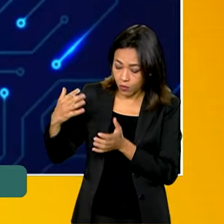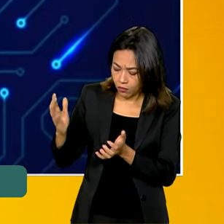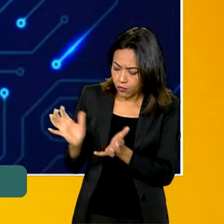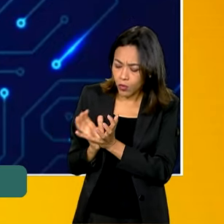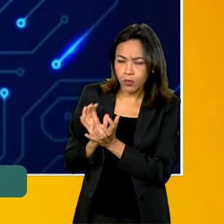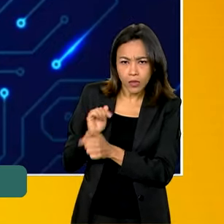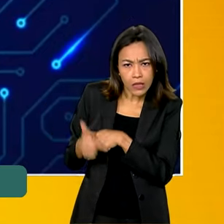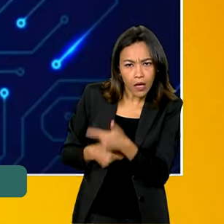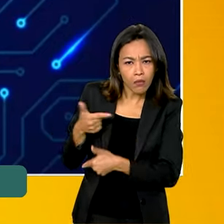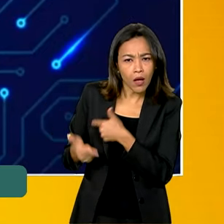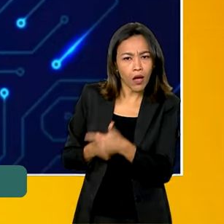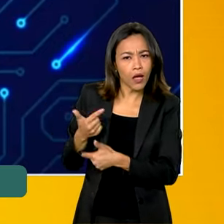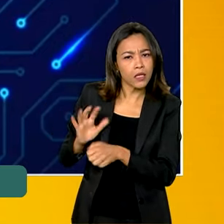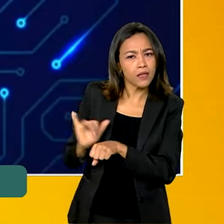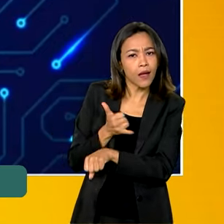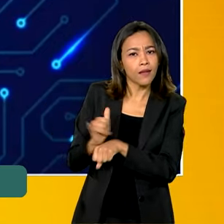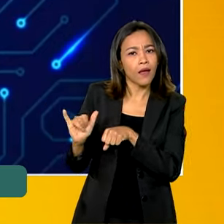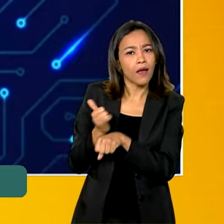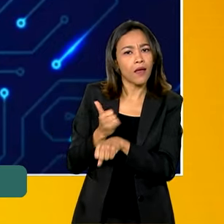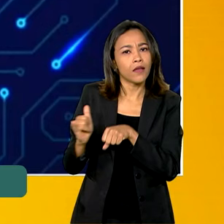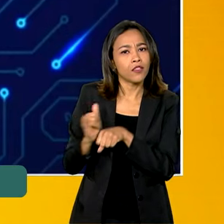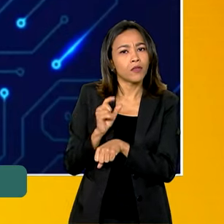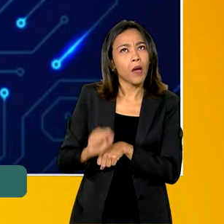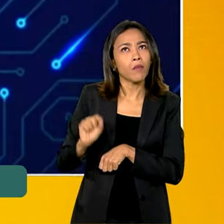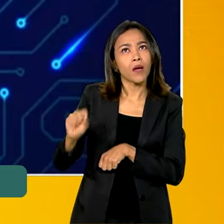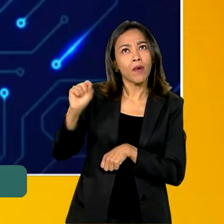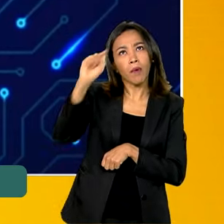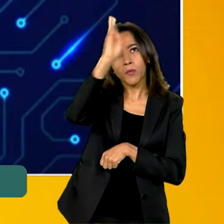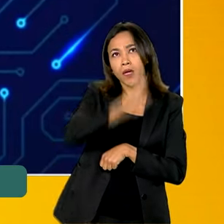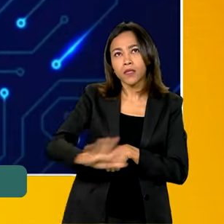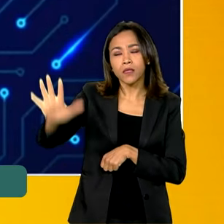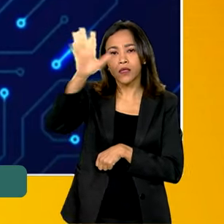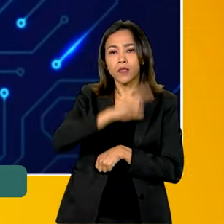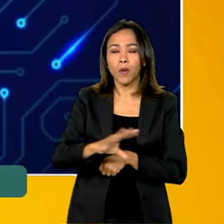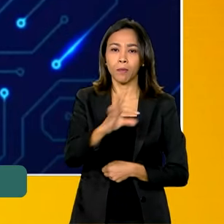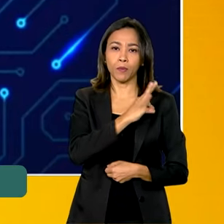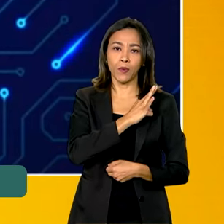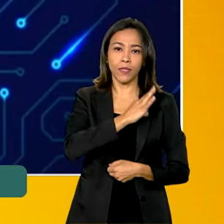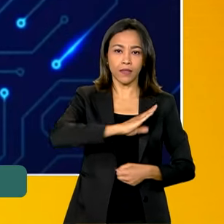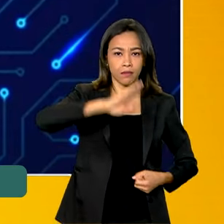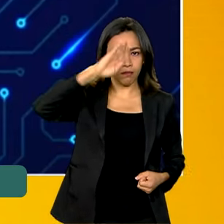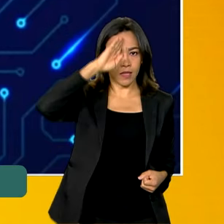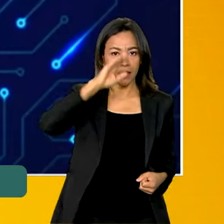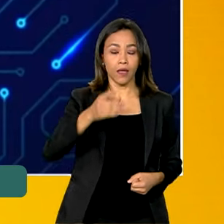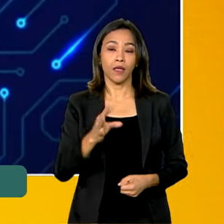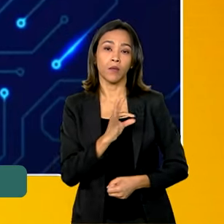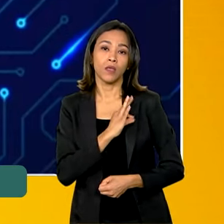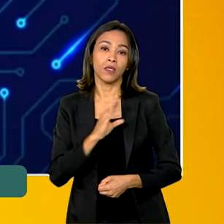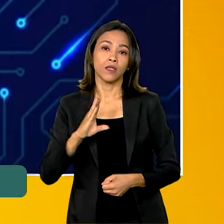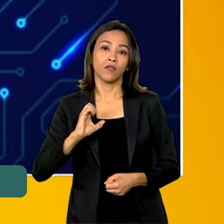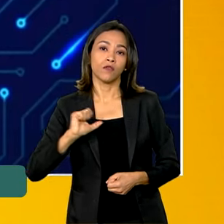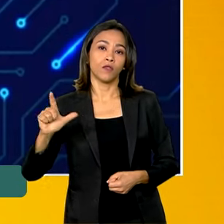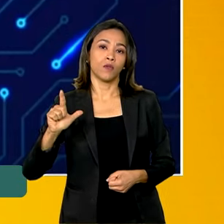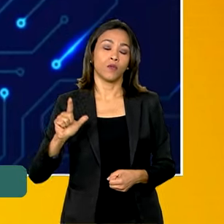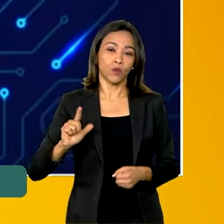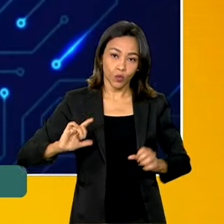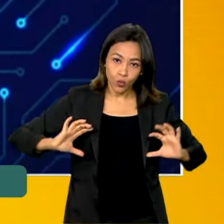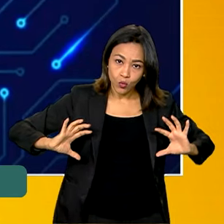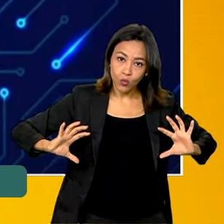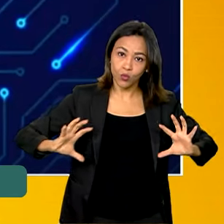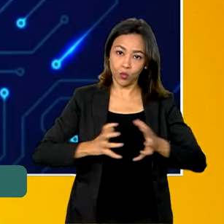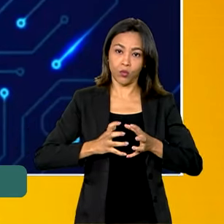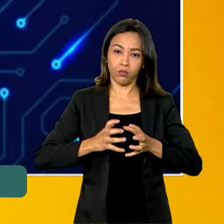atuação das forças de segurança em todo o país, em especial as polícias civis e imunitários, que se reuniram numa ação